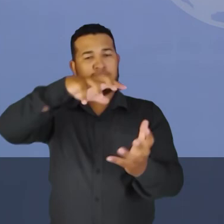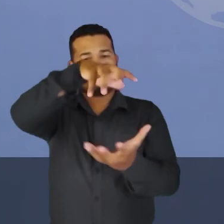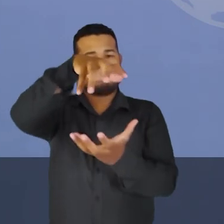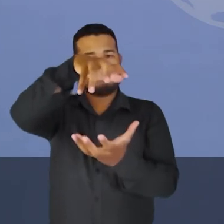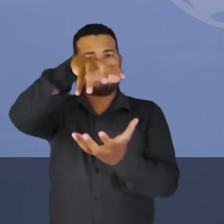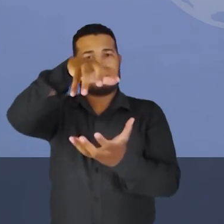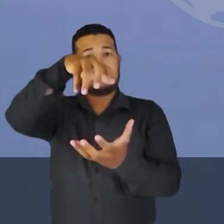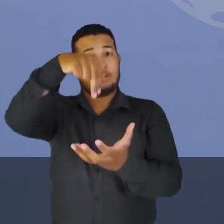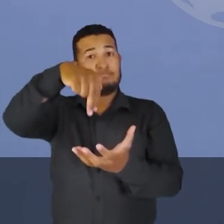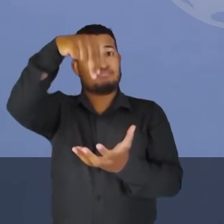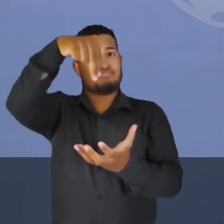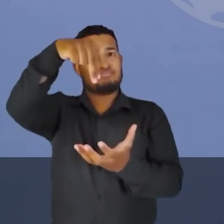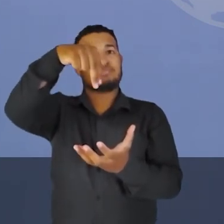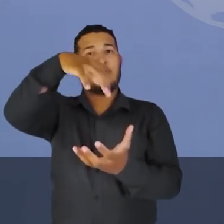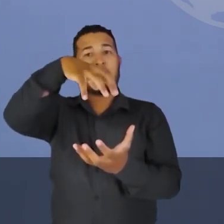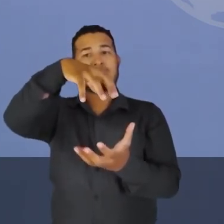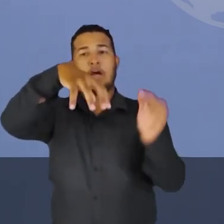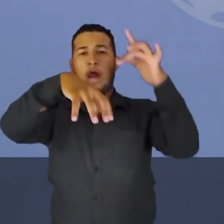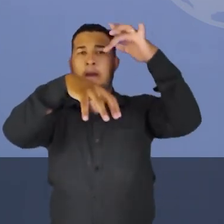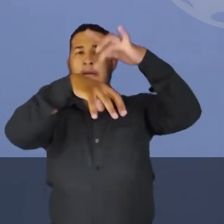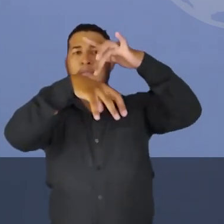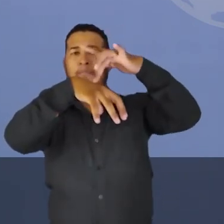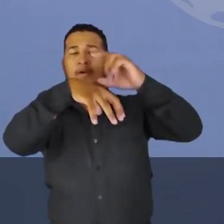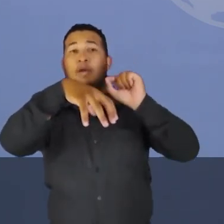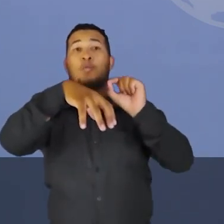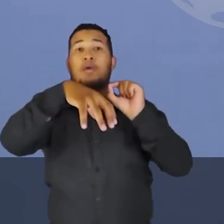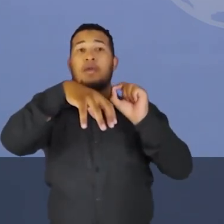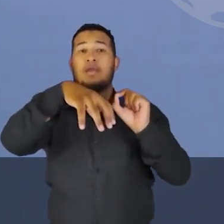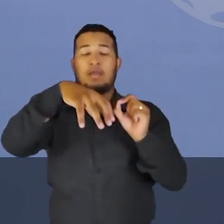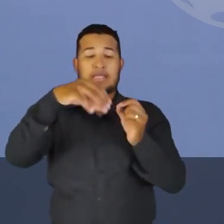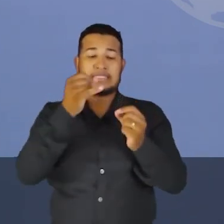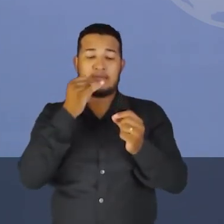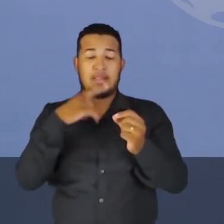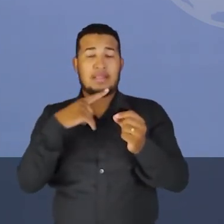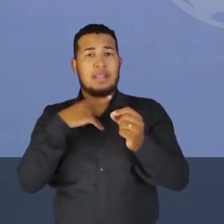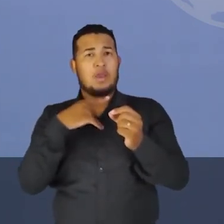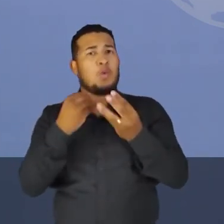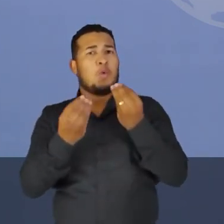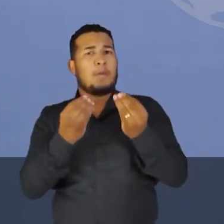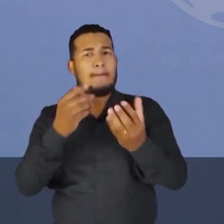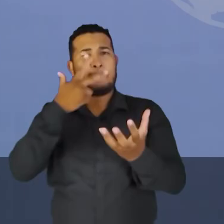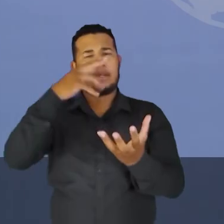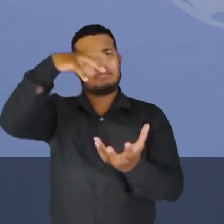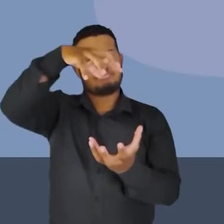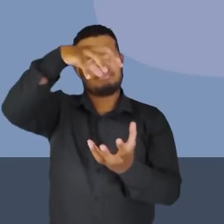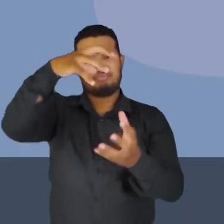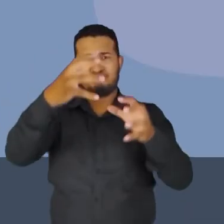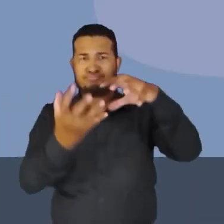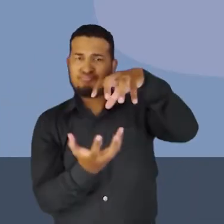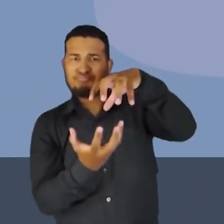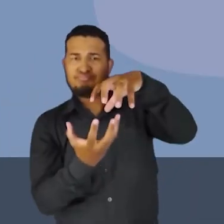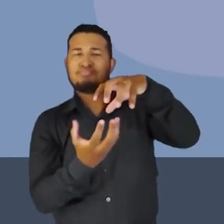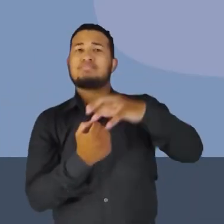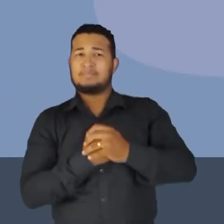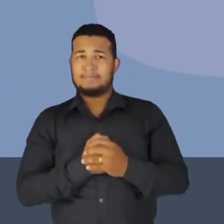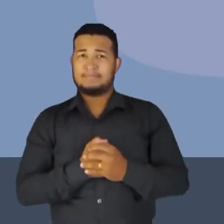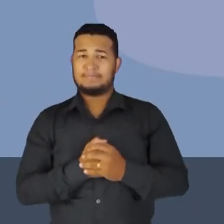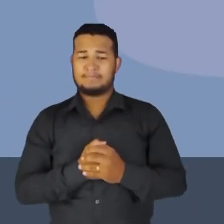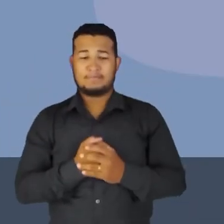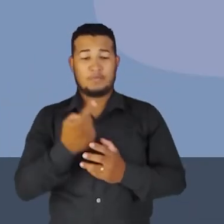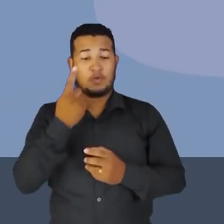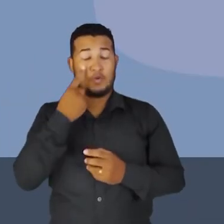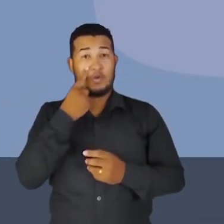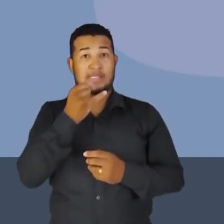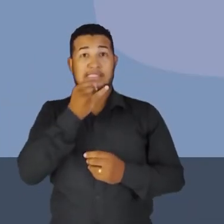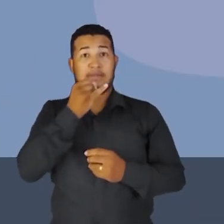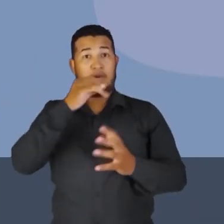está na parte inferior. Volta na figura. A